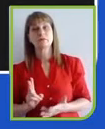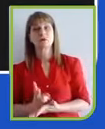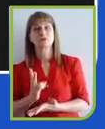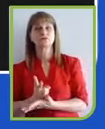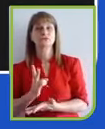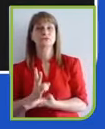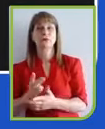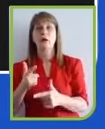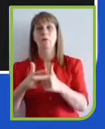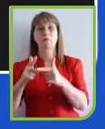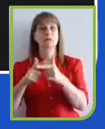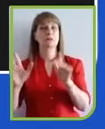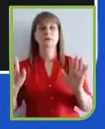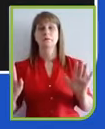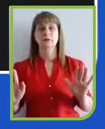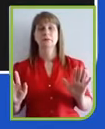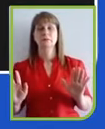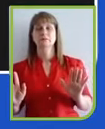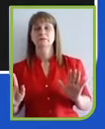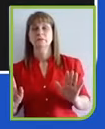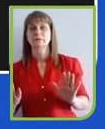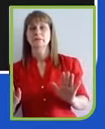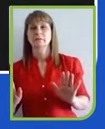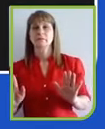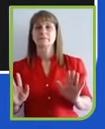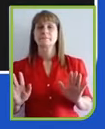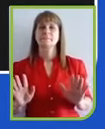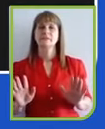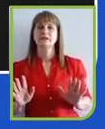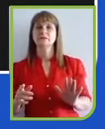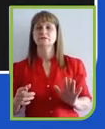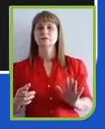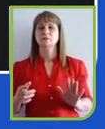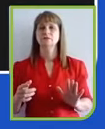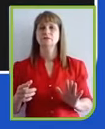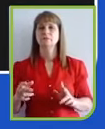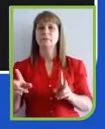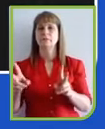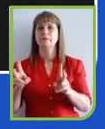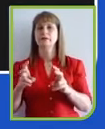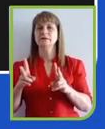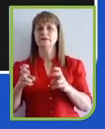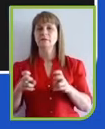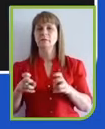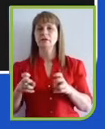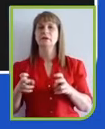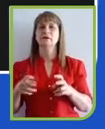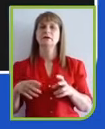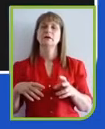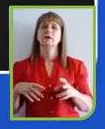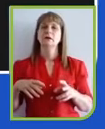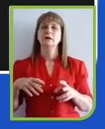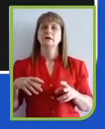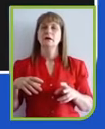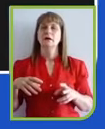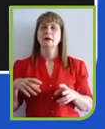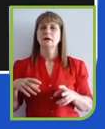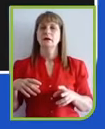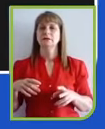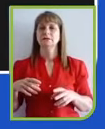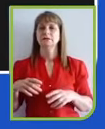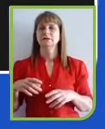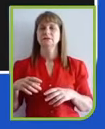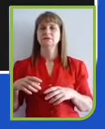E aí a gente vai enxergar um monte de tendências ou sub-tendências, que são temas em alta, como